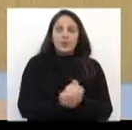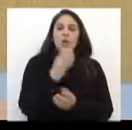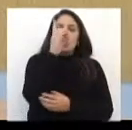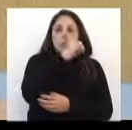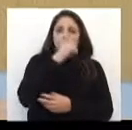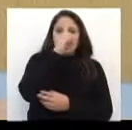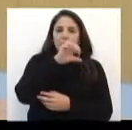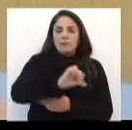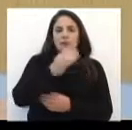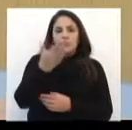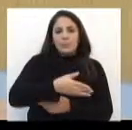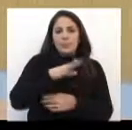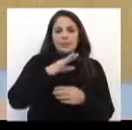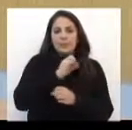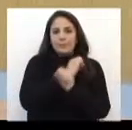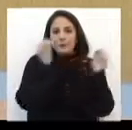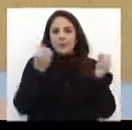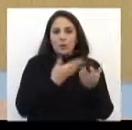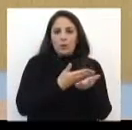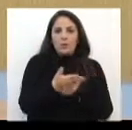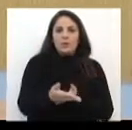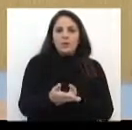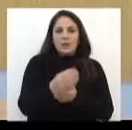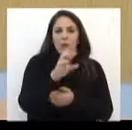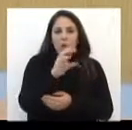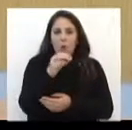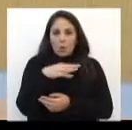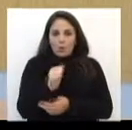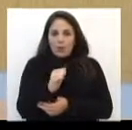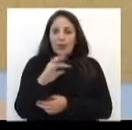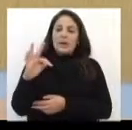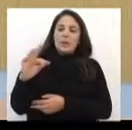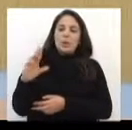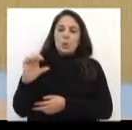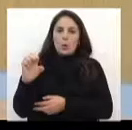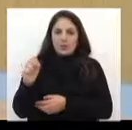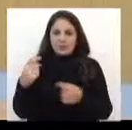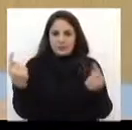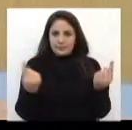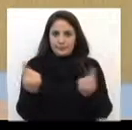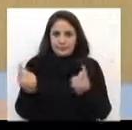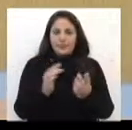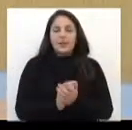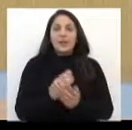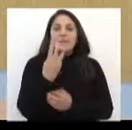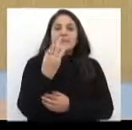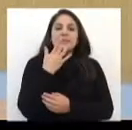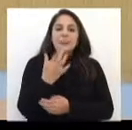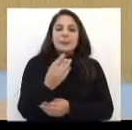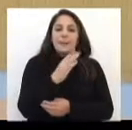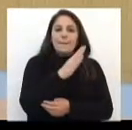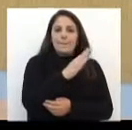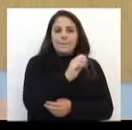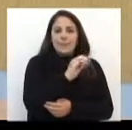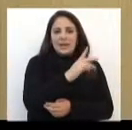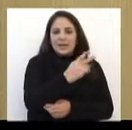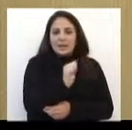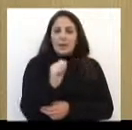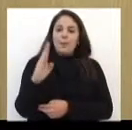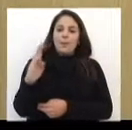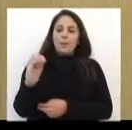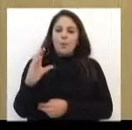9h30 da manhã, entram em campo Roma e Torres, e às 3h da tarde, Bahia e Boca Júnior.